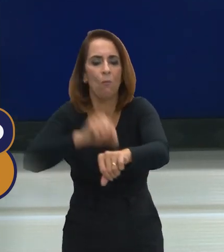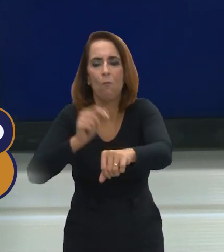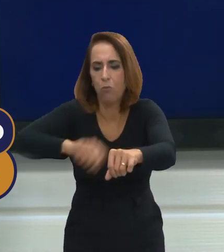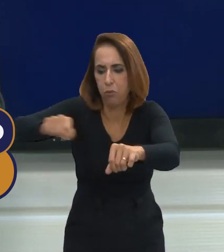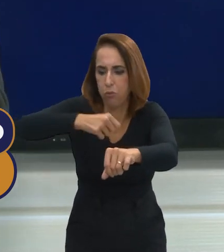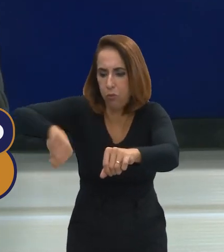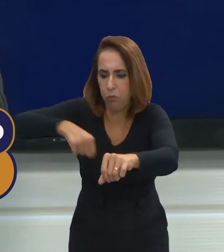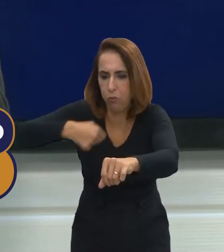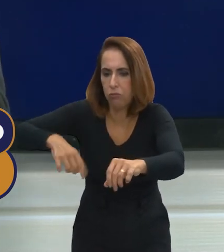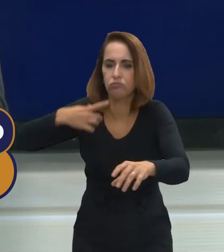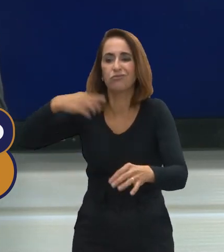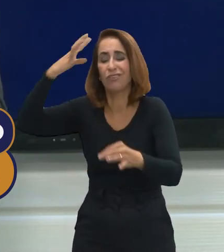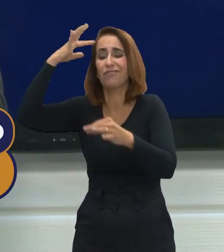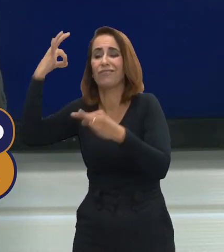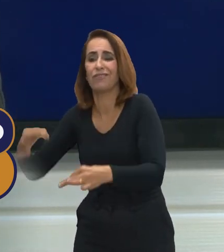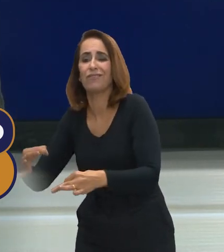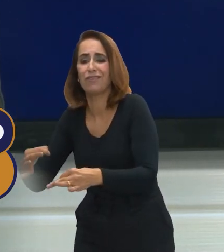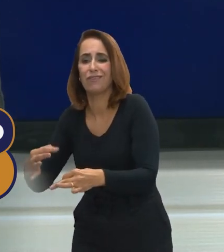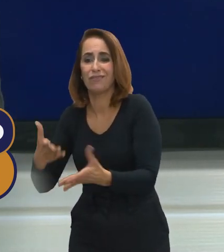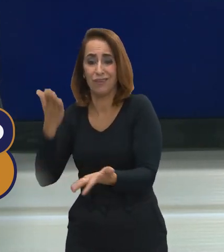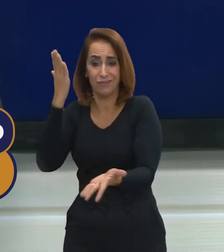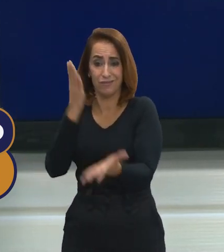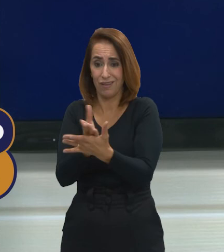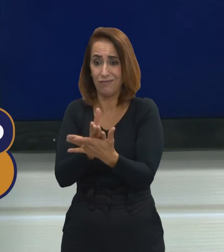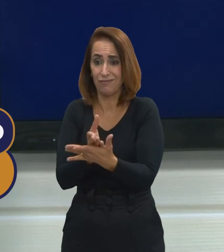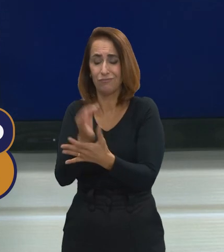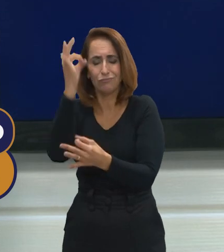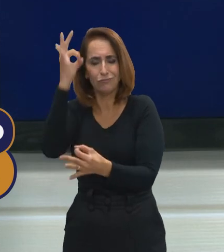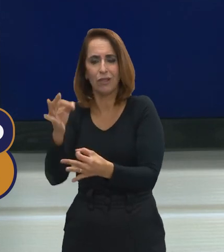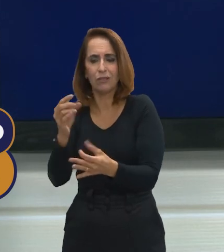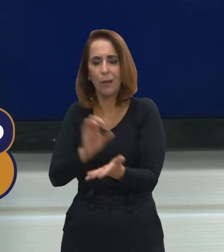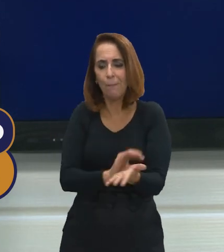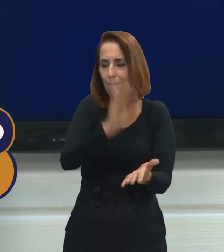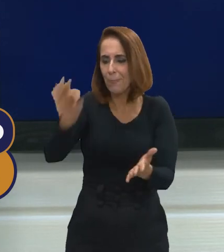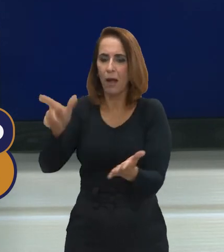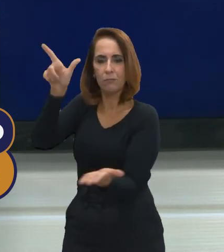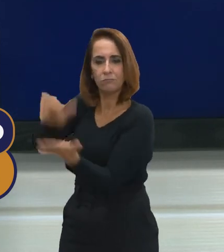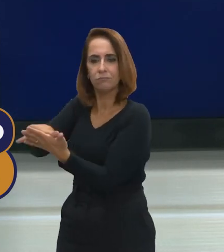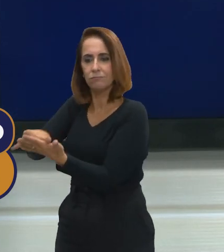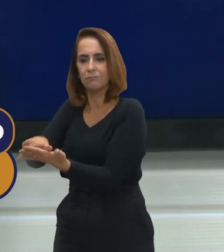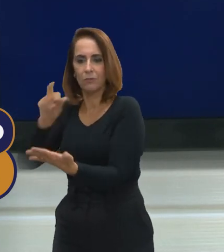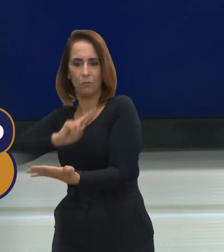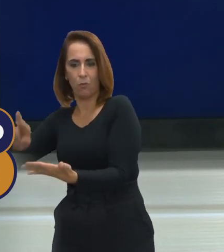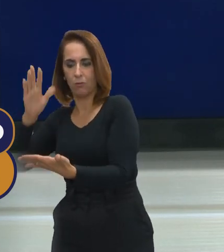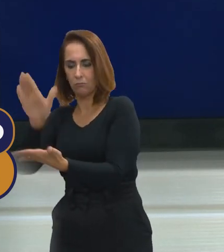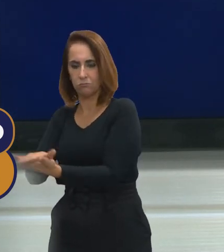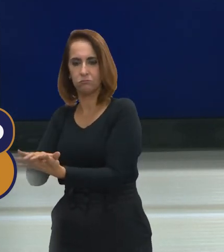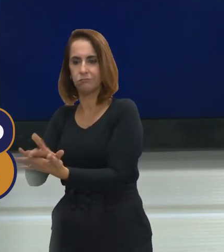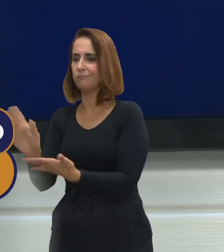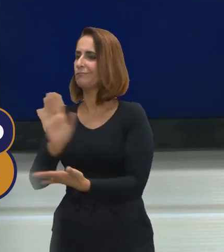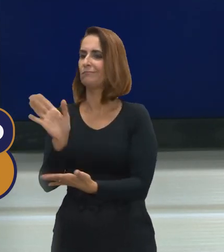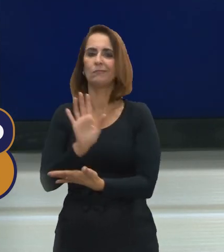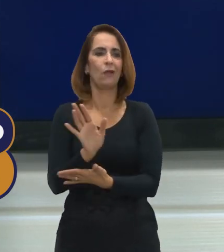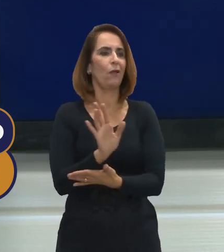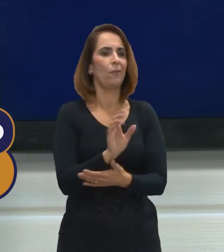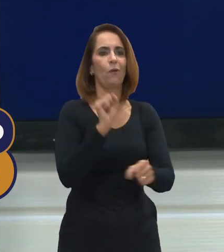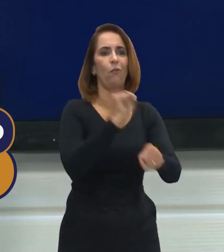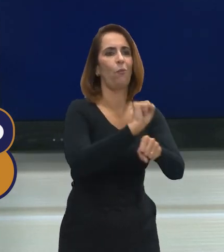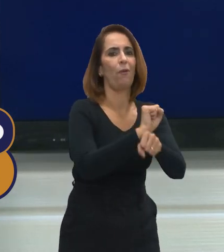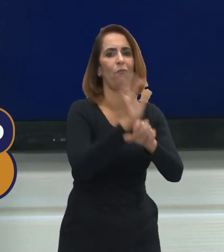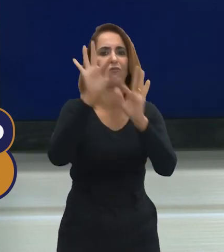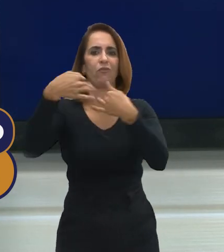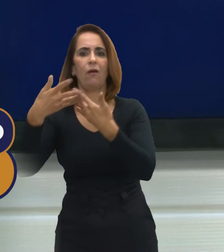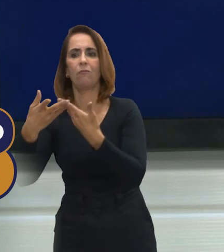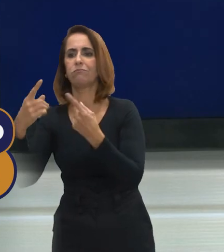tempo. Então, se ele já tem certeza que aquela é correta, já transfere para o cartão-resposta. Não espera para o final porque